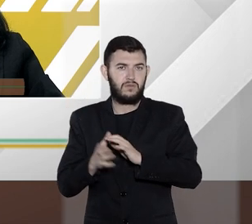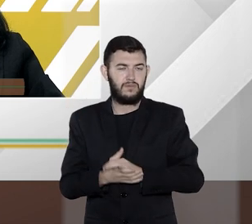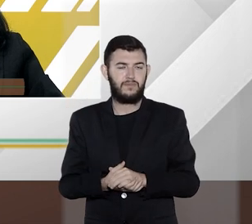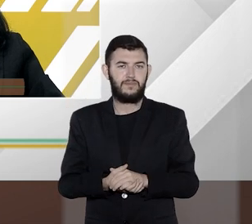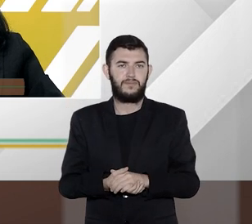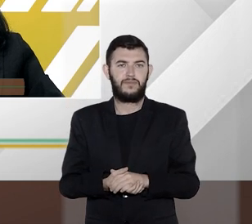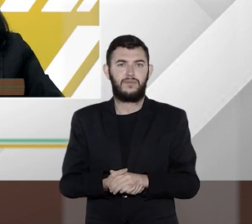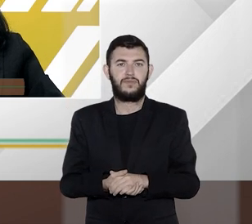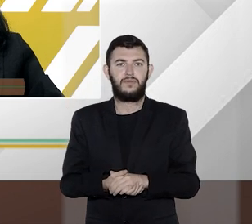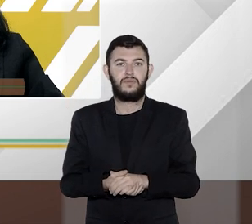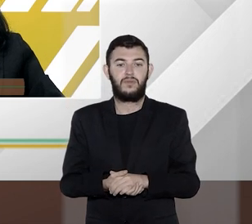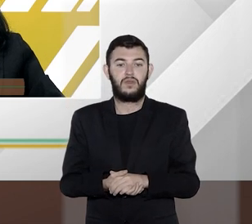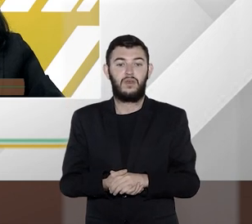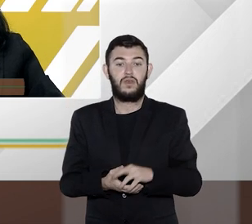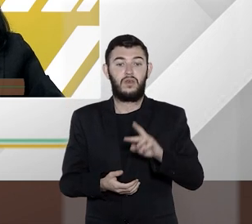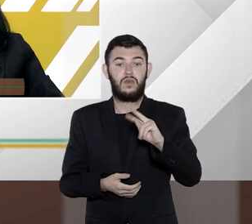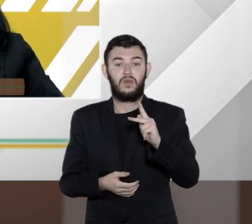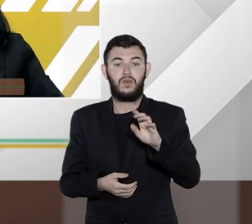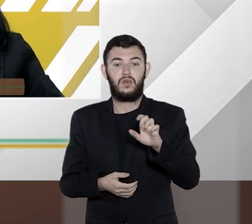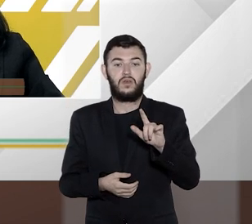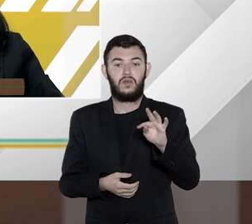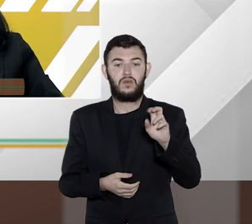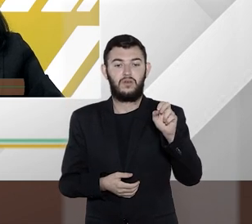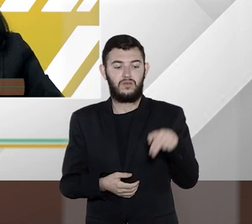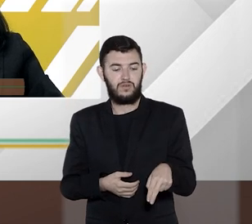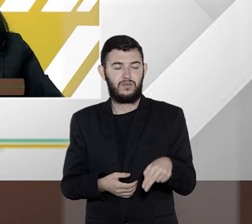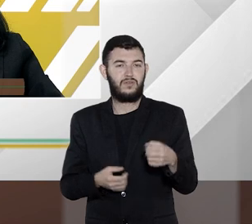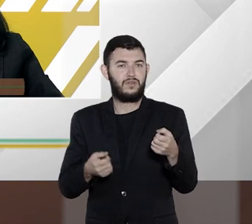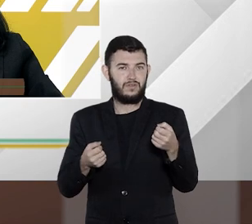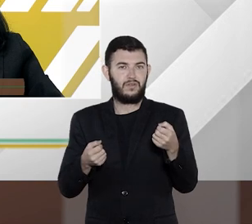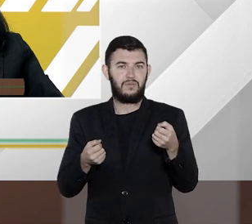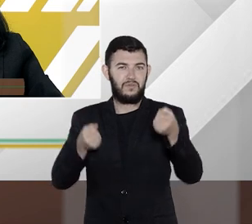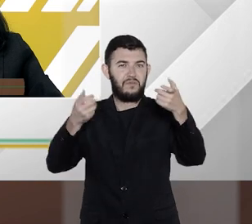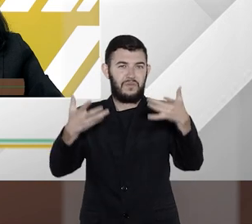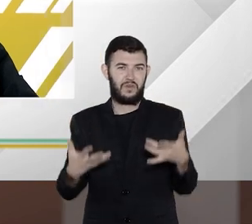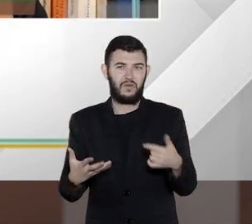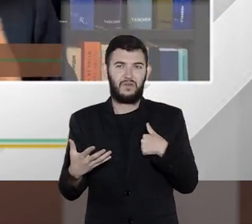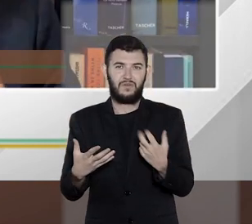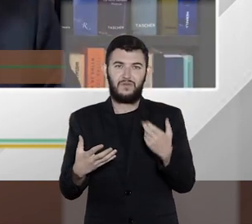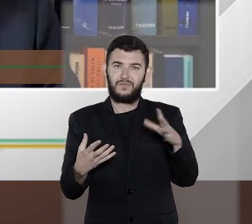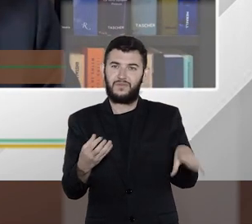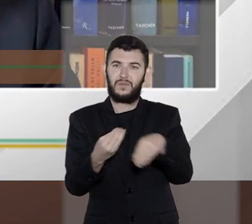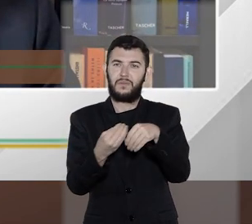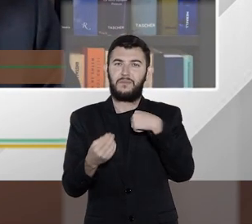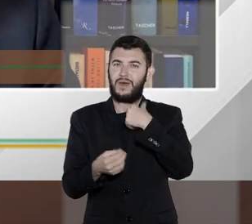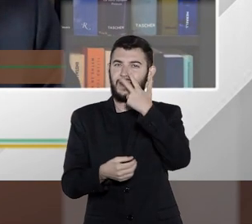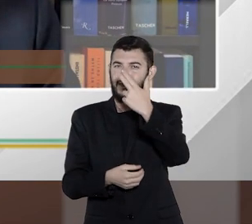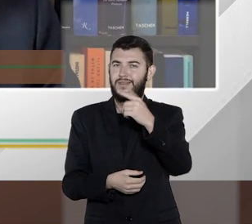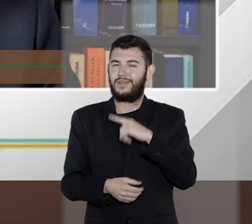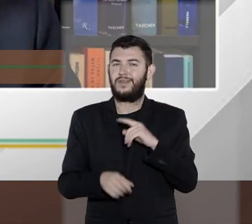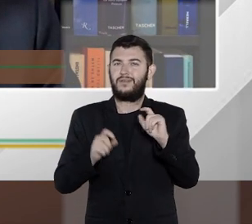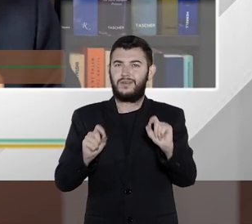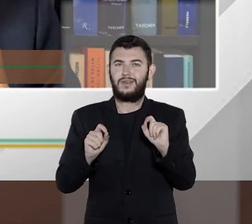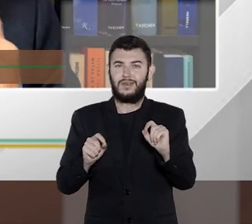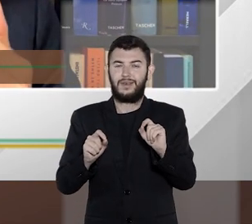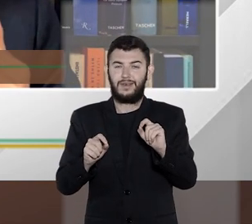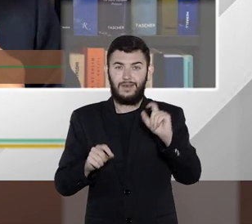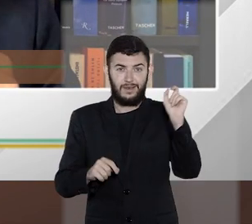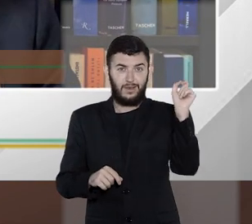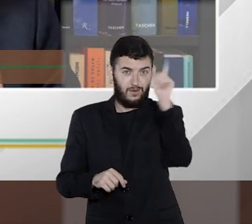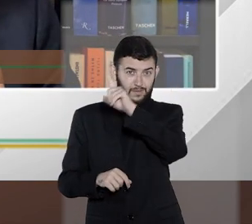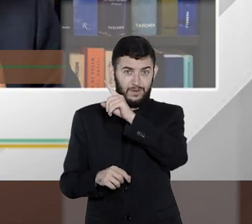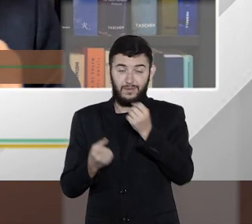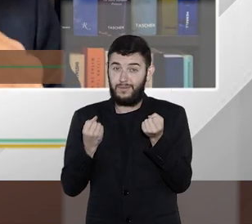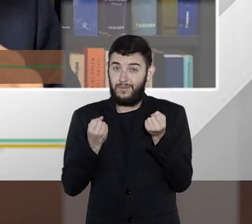Elton me parece que a gente tem aí um ponto fundamental de aumento dessa complexidade porque